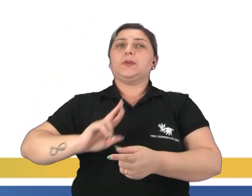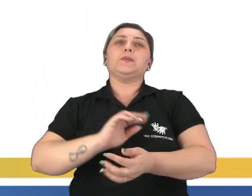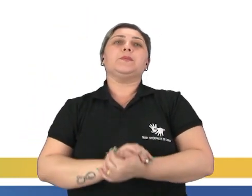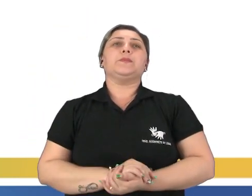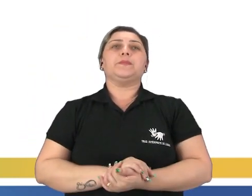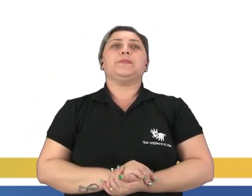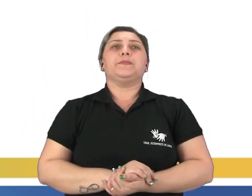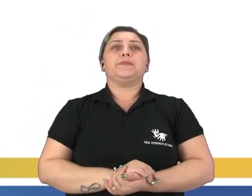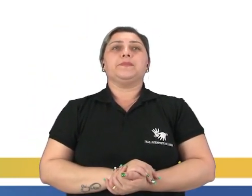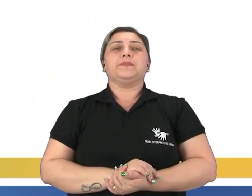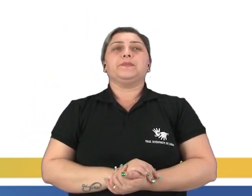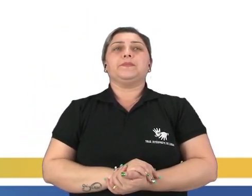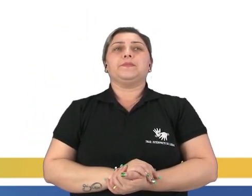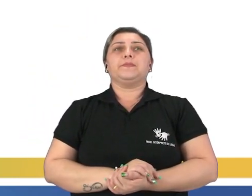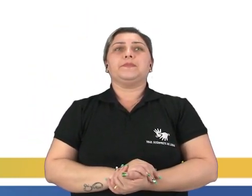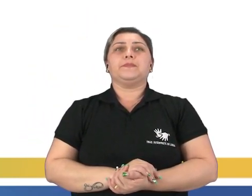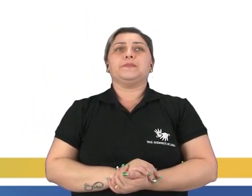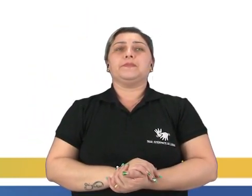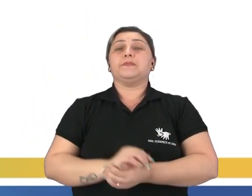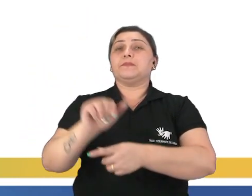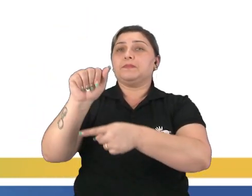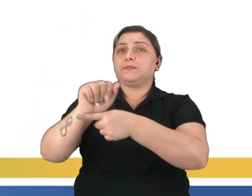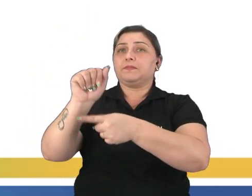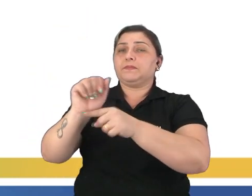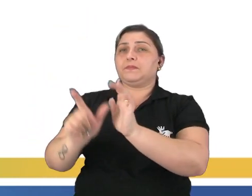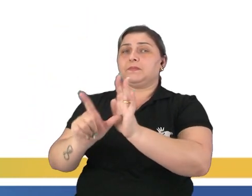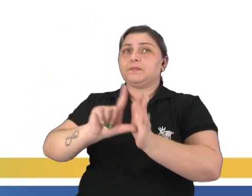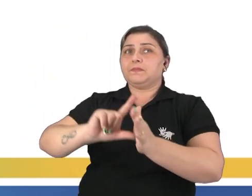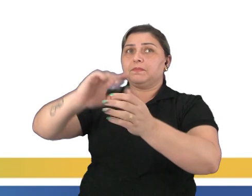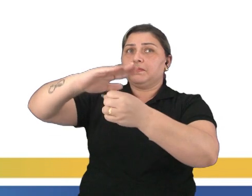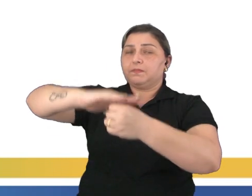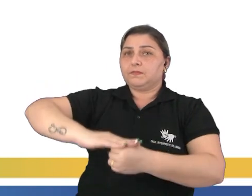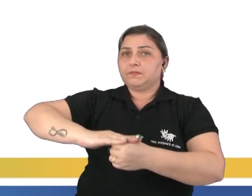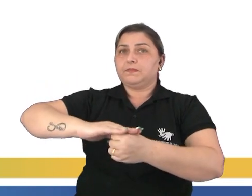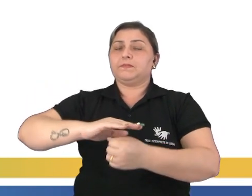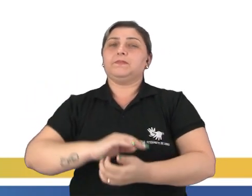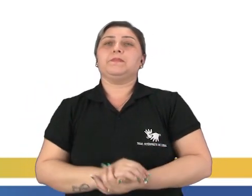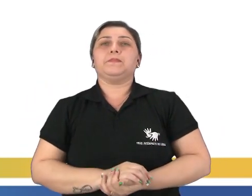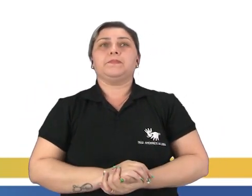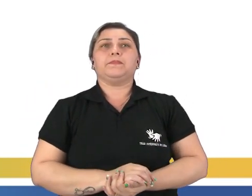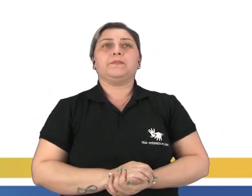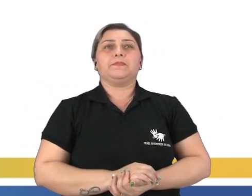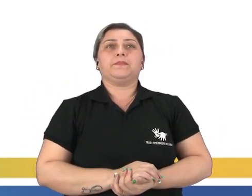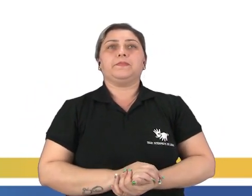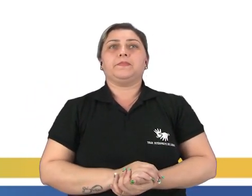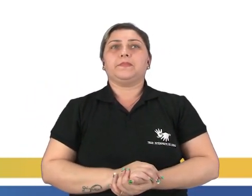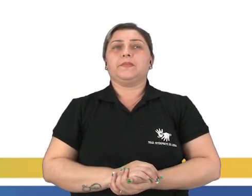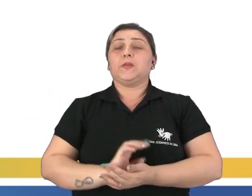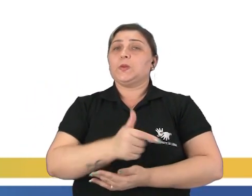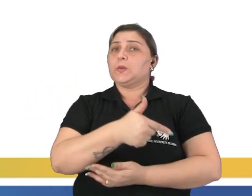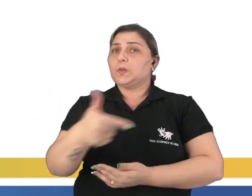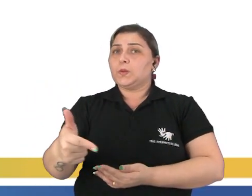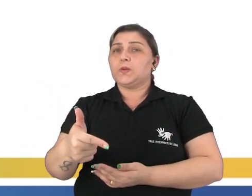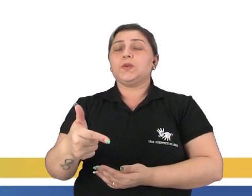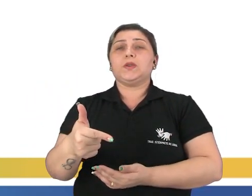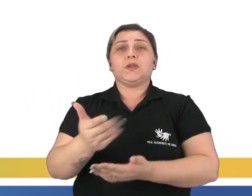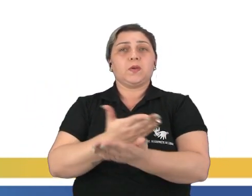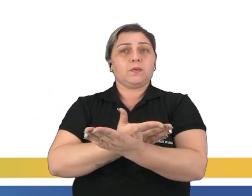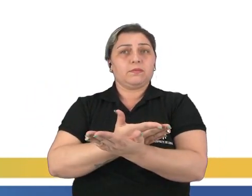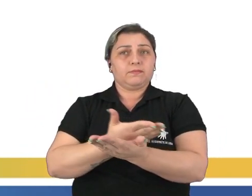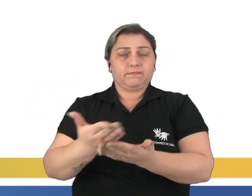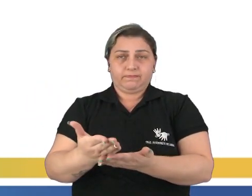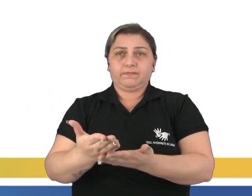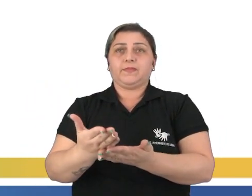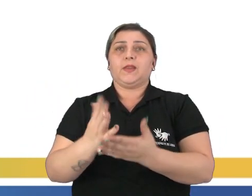republicano? A alternativa correta é a letra A, certo? O período pré-colonial, onde não havia iniciada